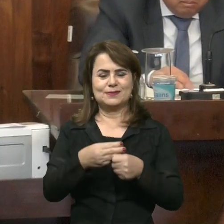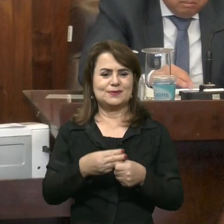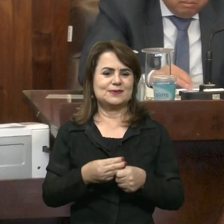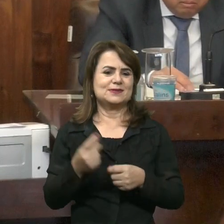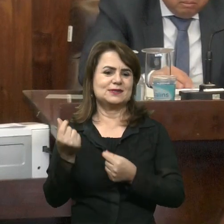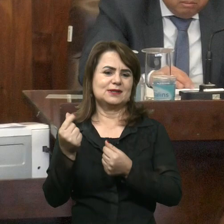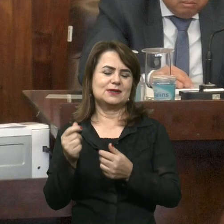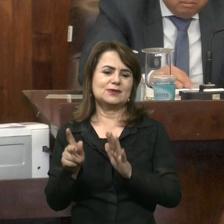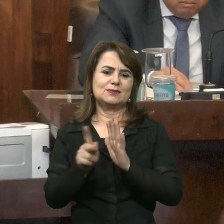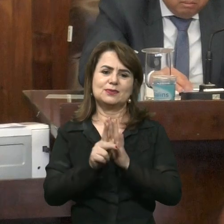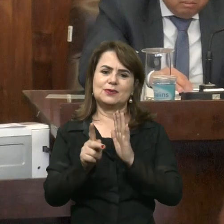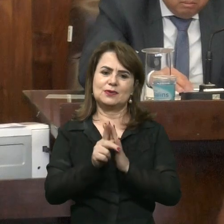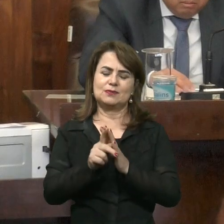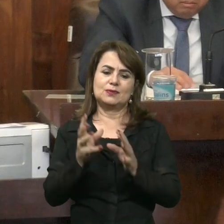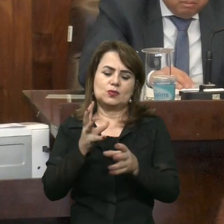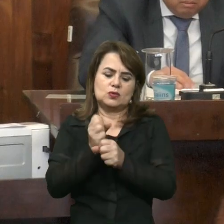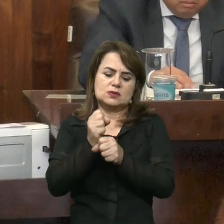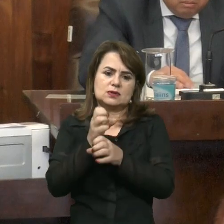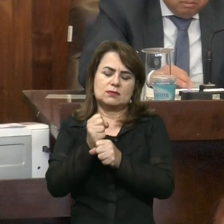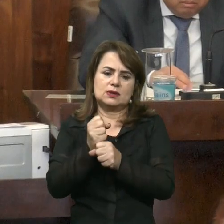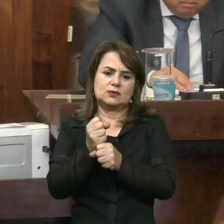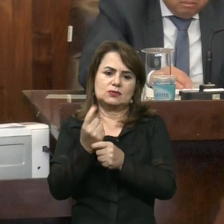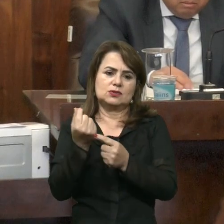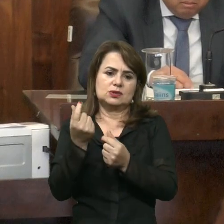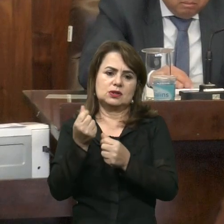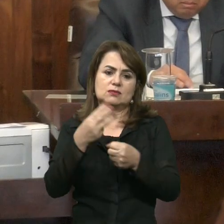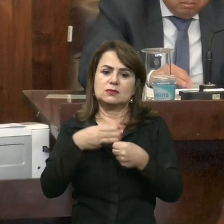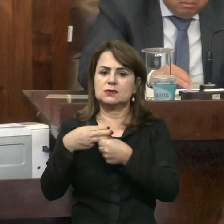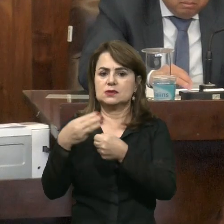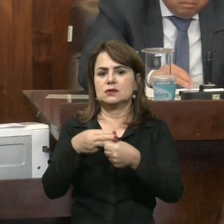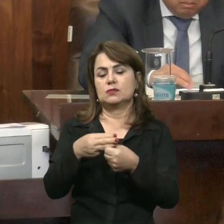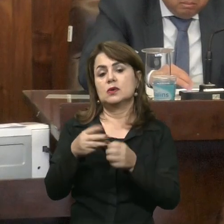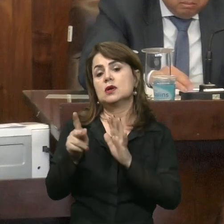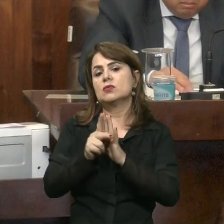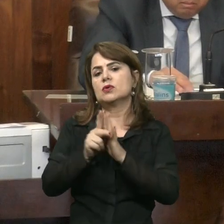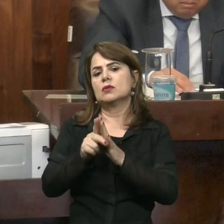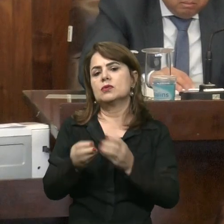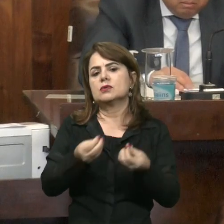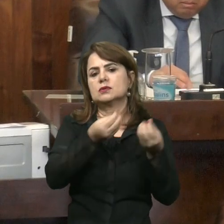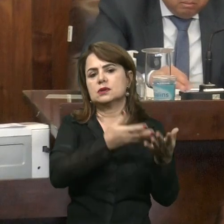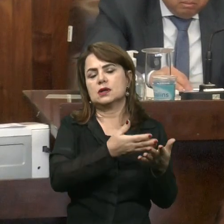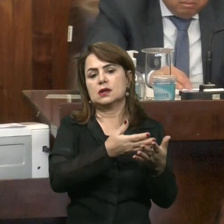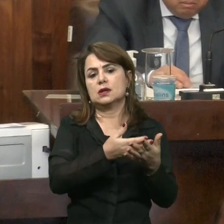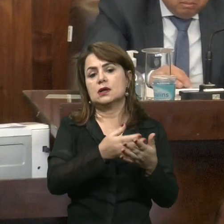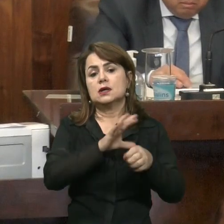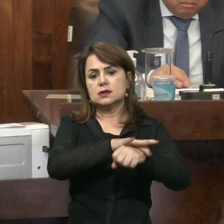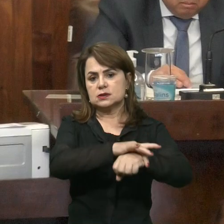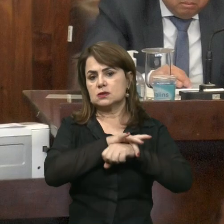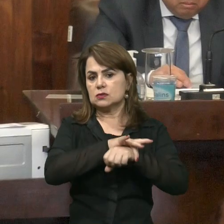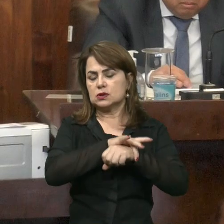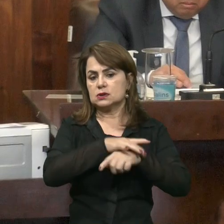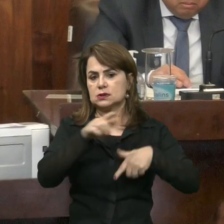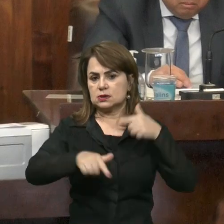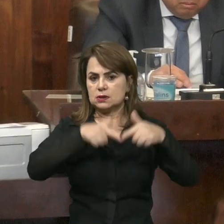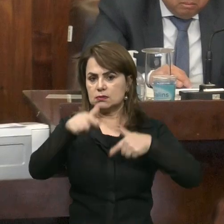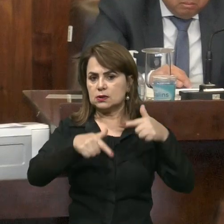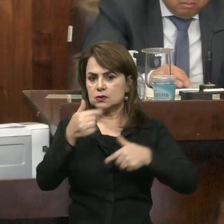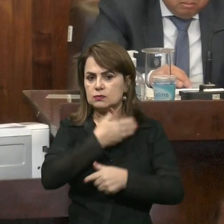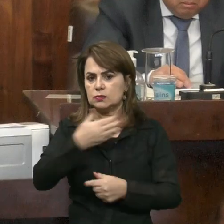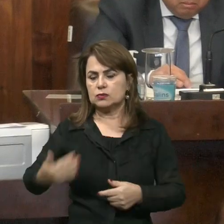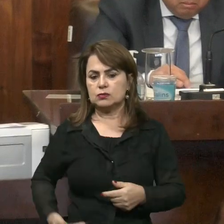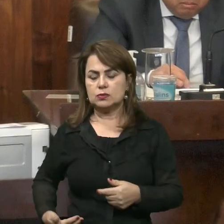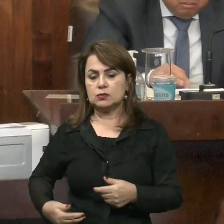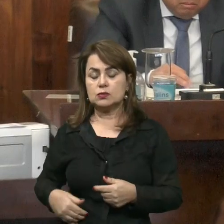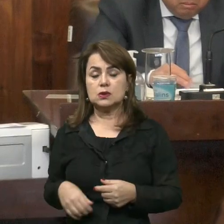Direcionais Suplementares No Orçamento Vigente Do Município Destinado Ao Reforço De Dotações Para Garantir A Continuidade Dos Serviços Públicos Essenciais